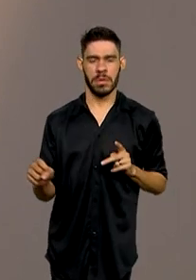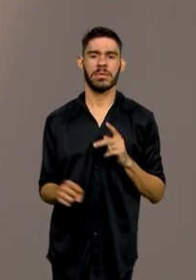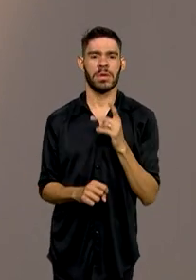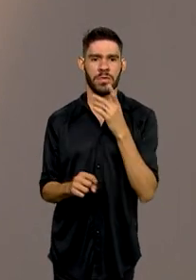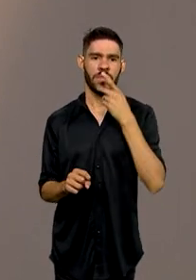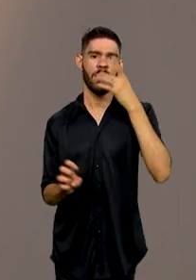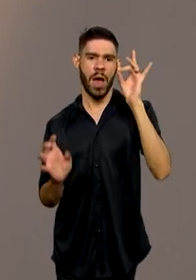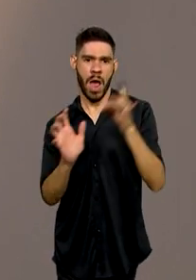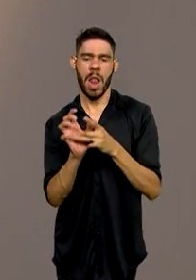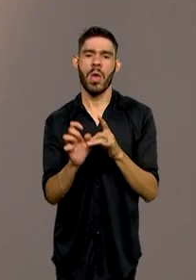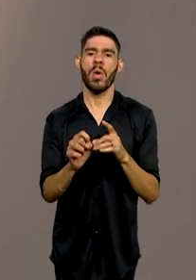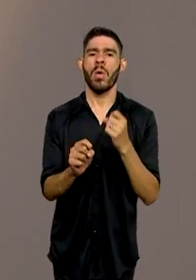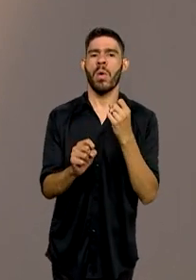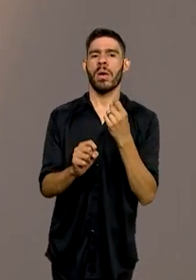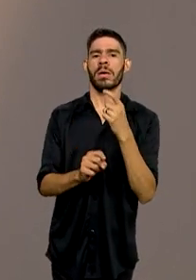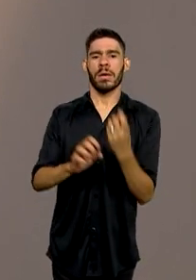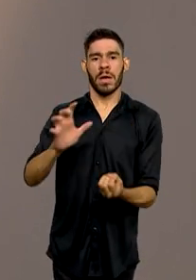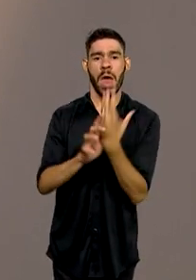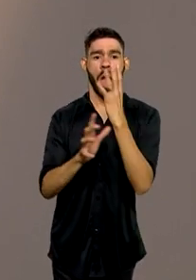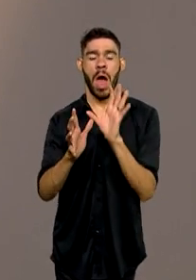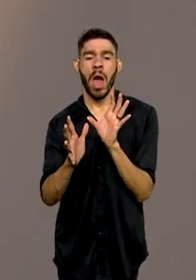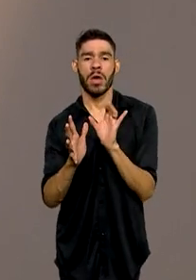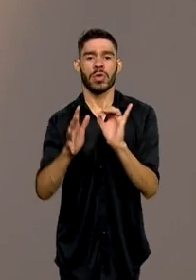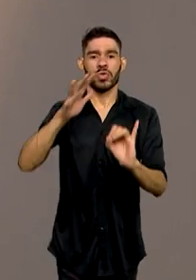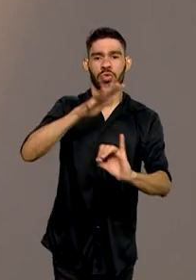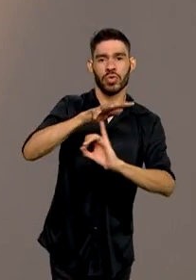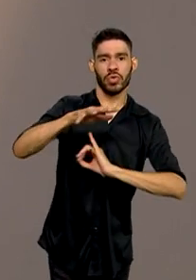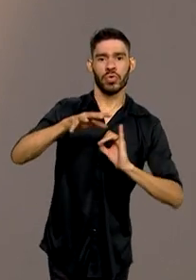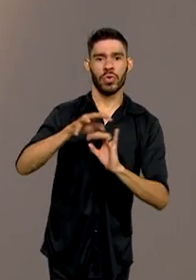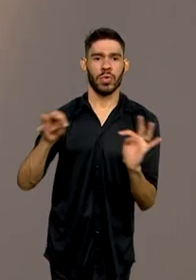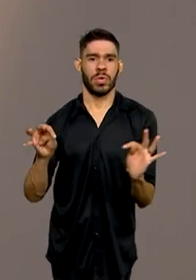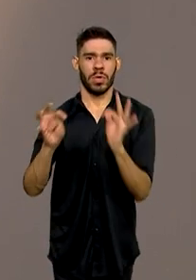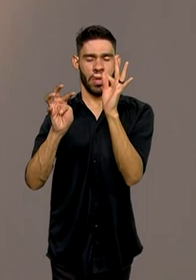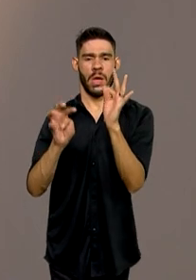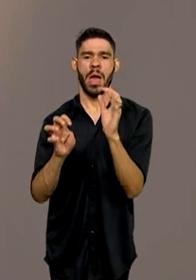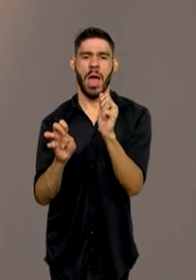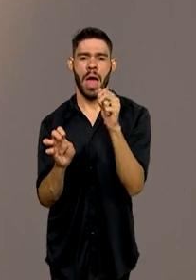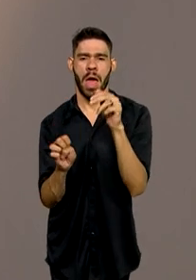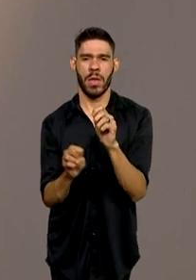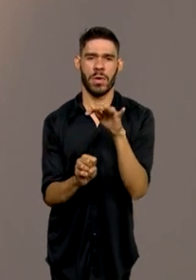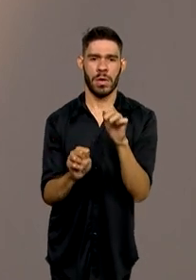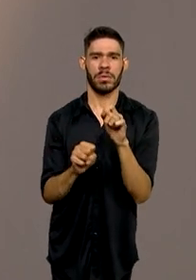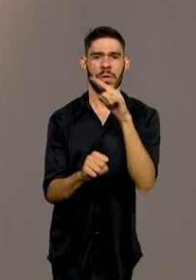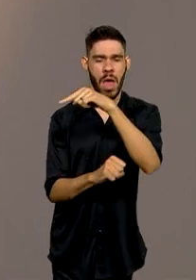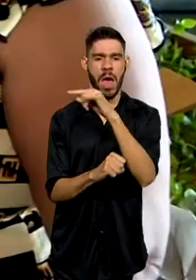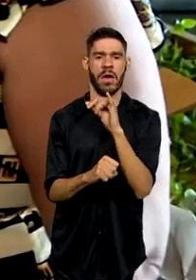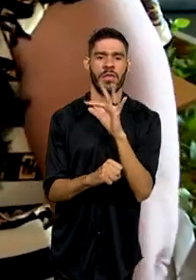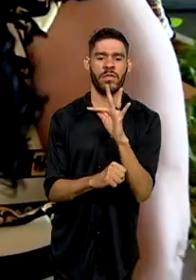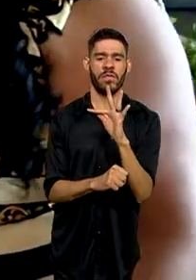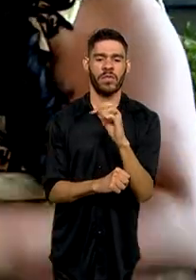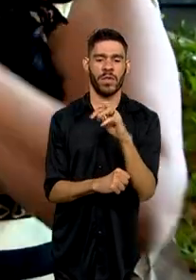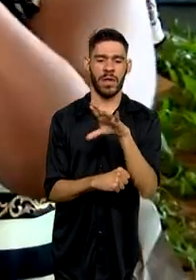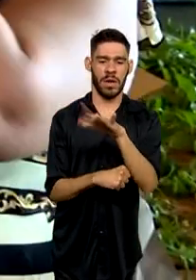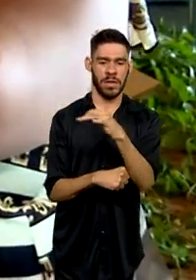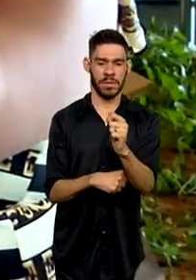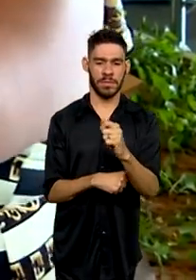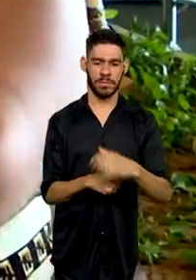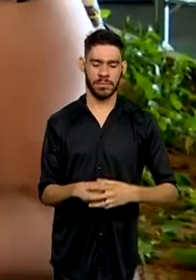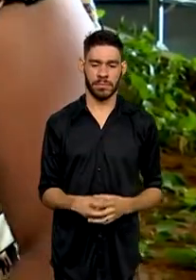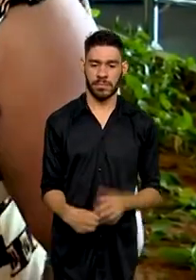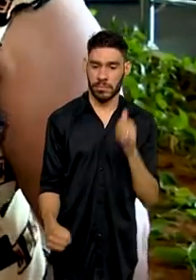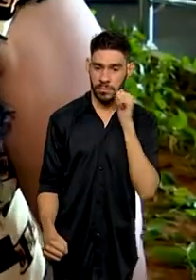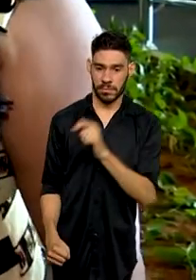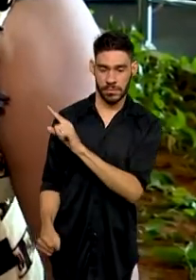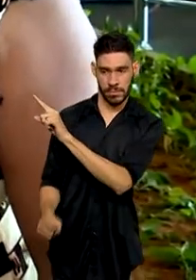confirmou a instalação de um instituto tecnológico da aeronáutica, o ITA, em Fortaleza. Nisse é